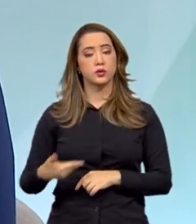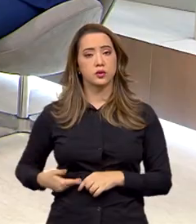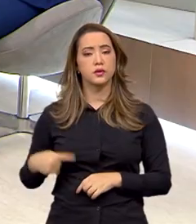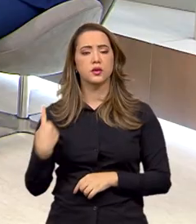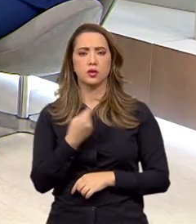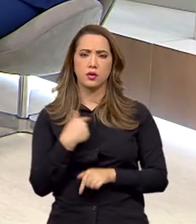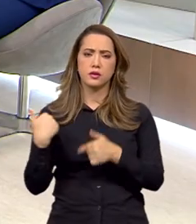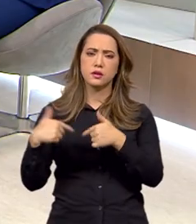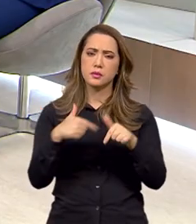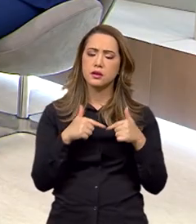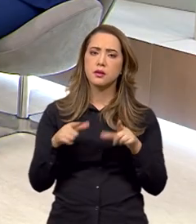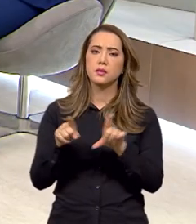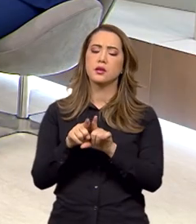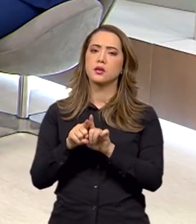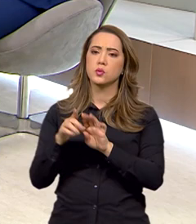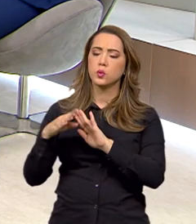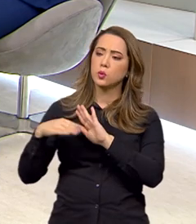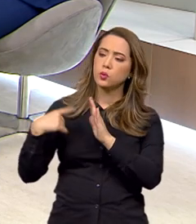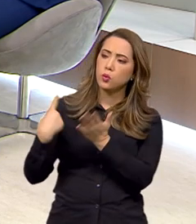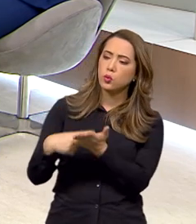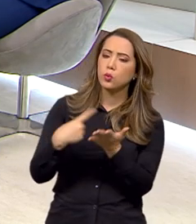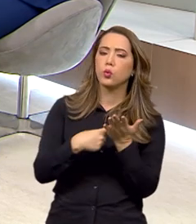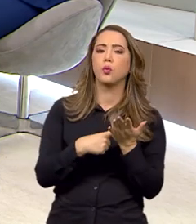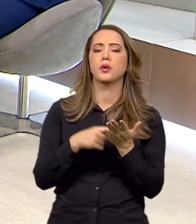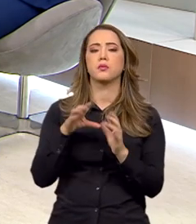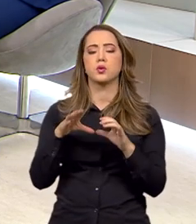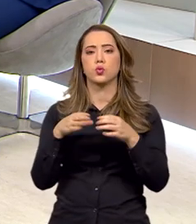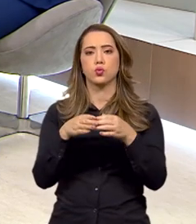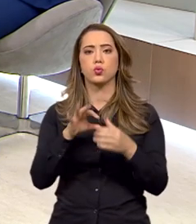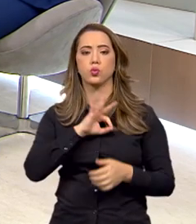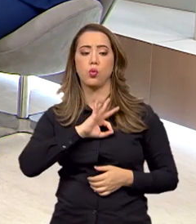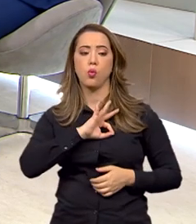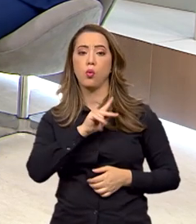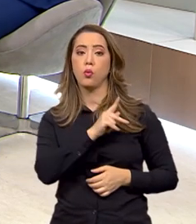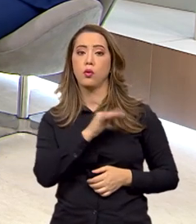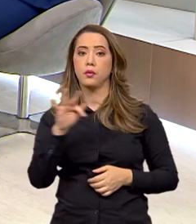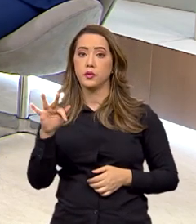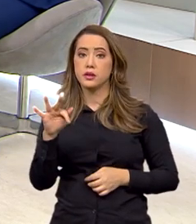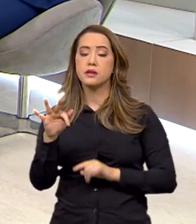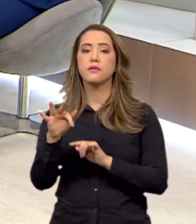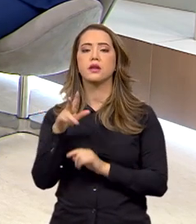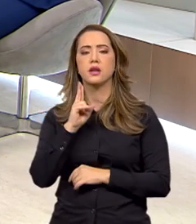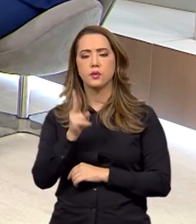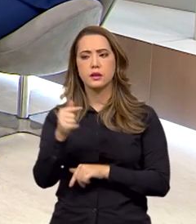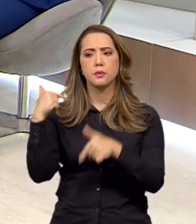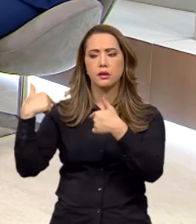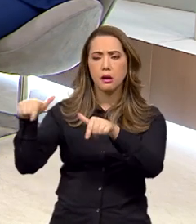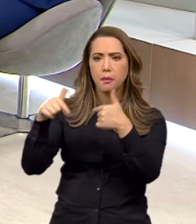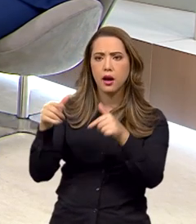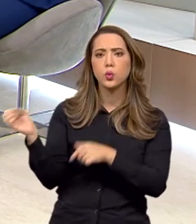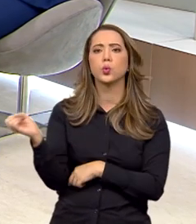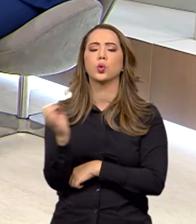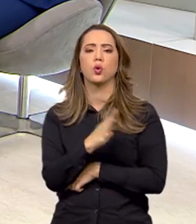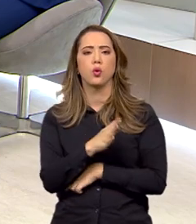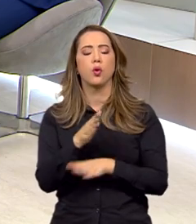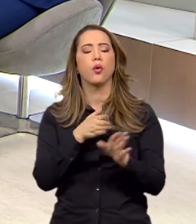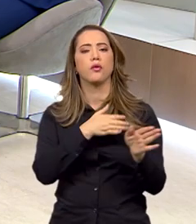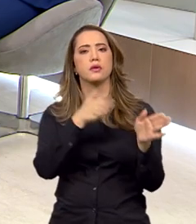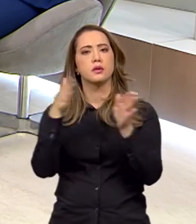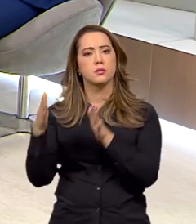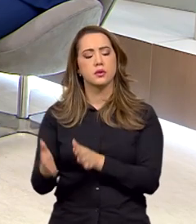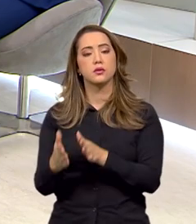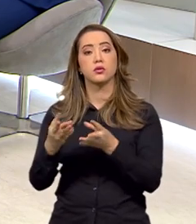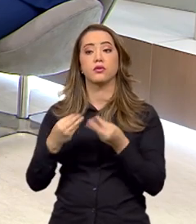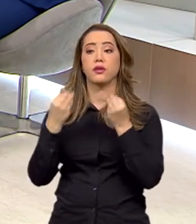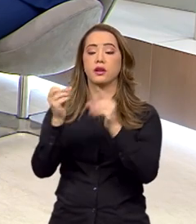estamos tomando também as providências devidas, com polícia federal, de tempos em tempos é desencadeada uma operação nova, isso fica à